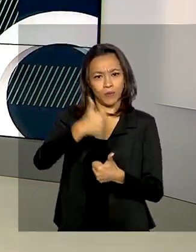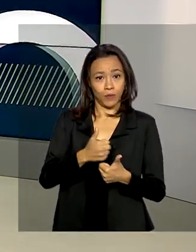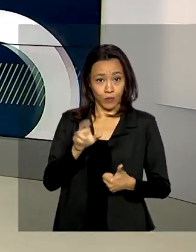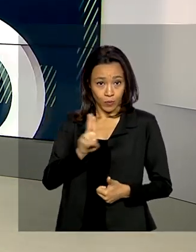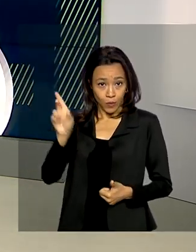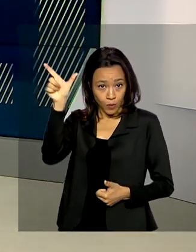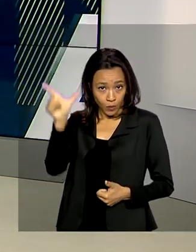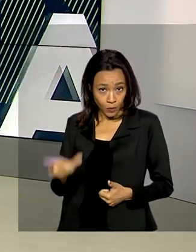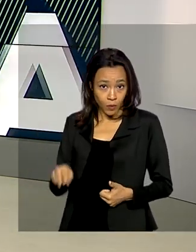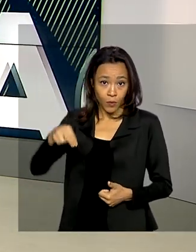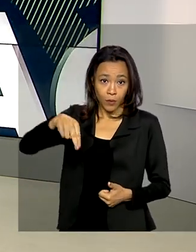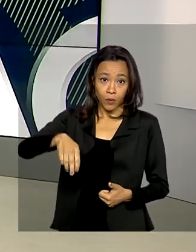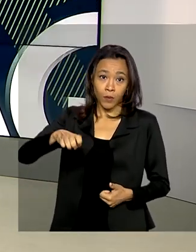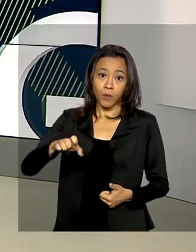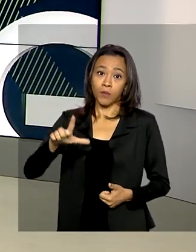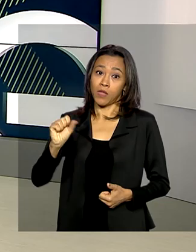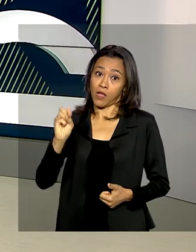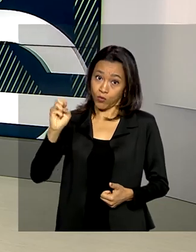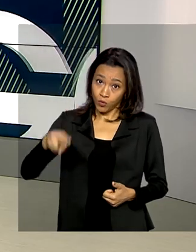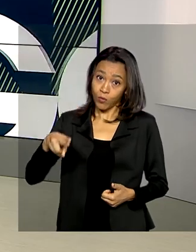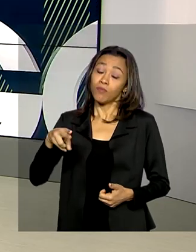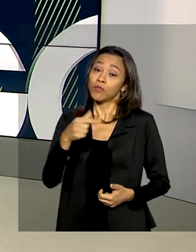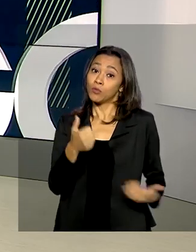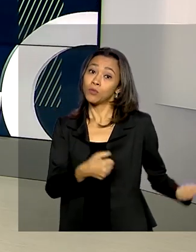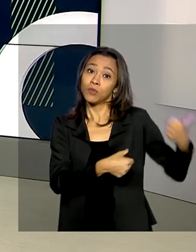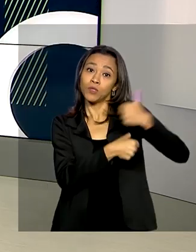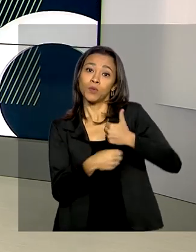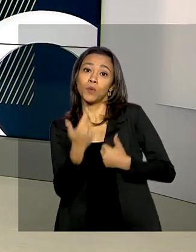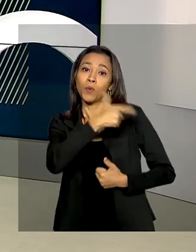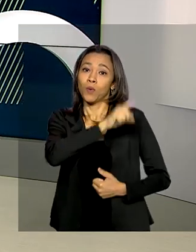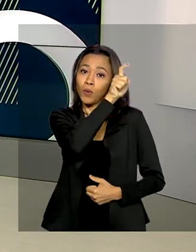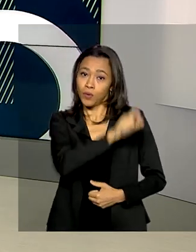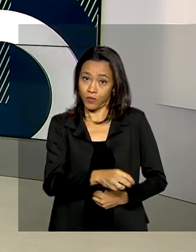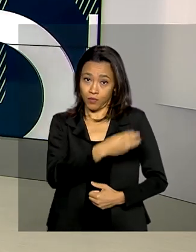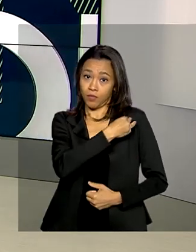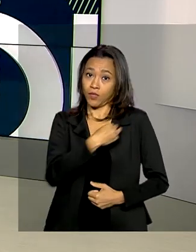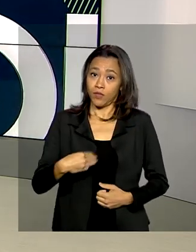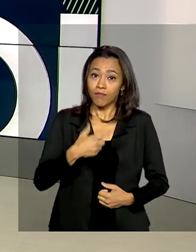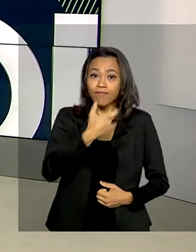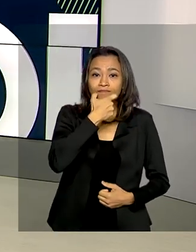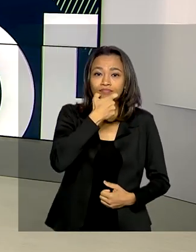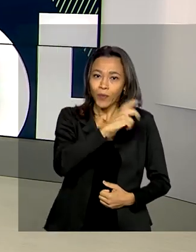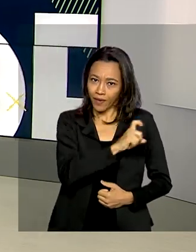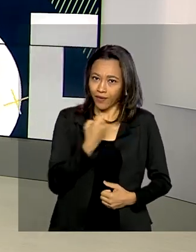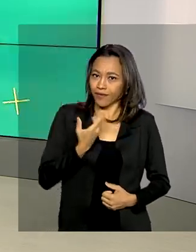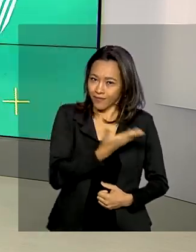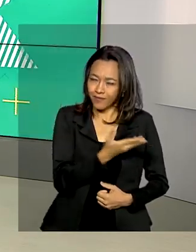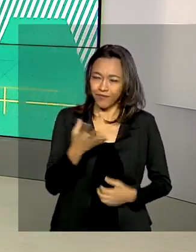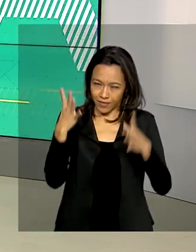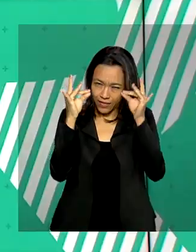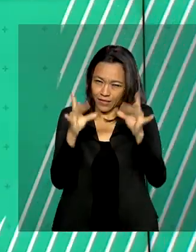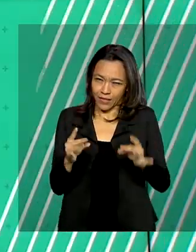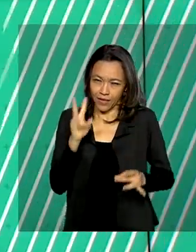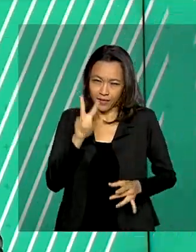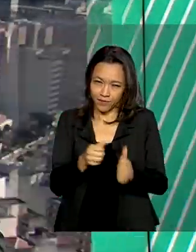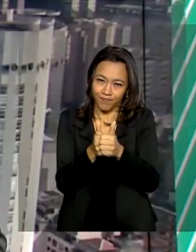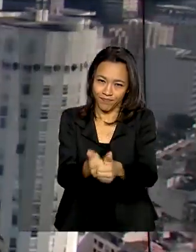Nelson Tait assume no lugar de Luiz Henrique Mandetta. Ao longo da nossa programação você acompanha todos os detalhes.